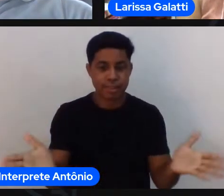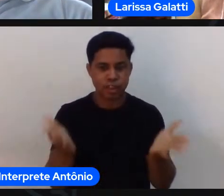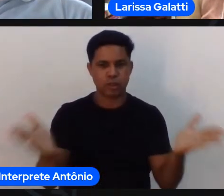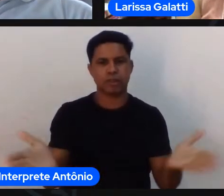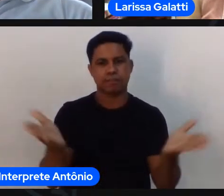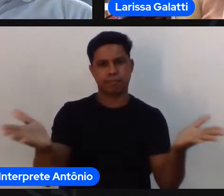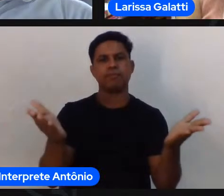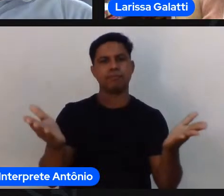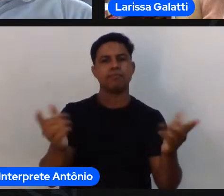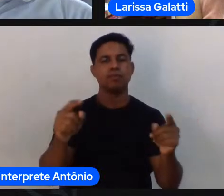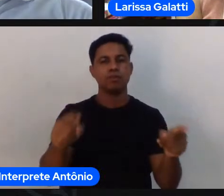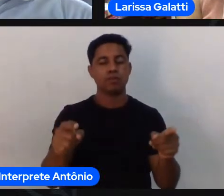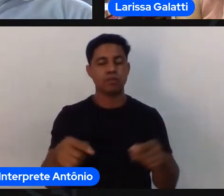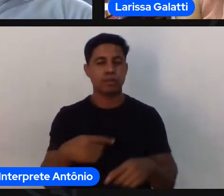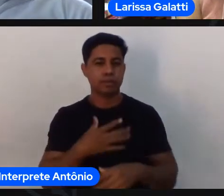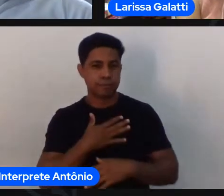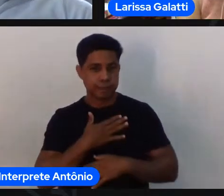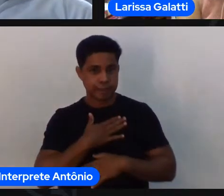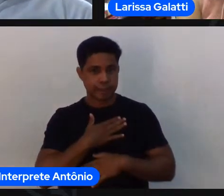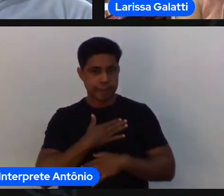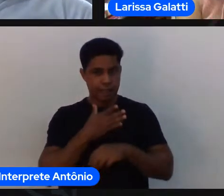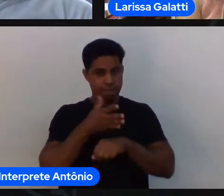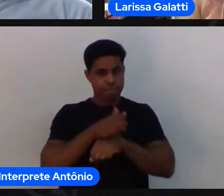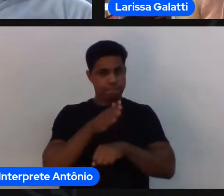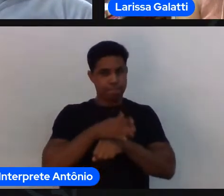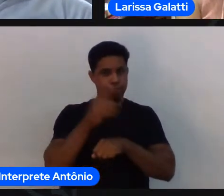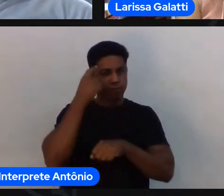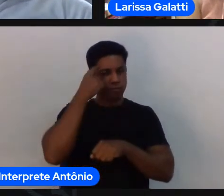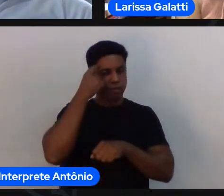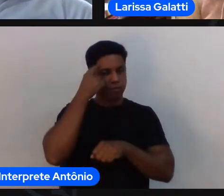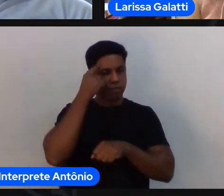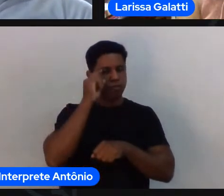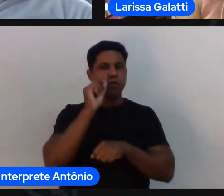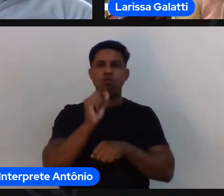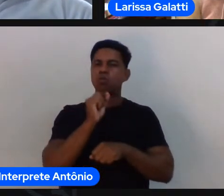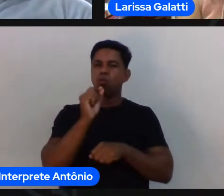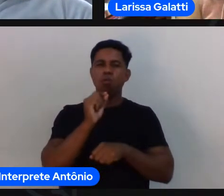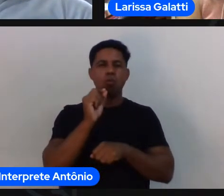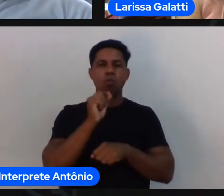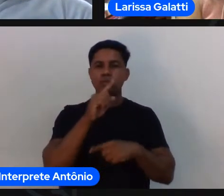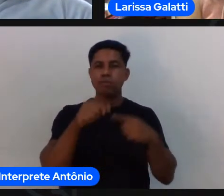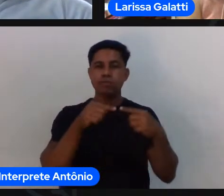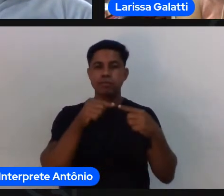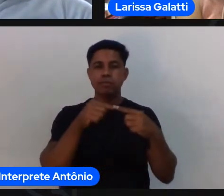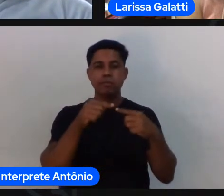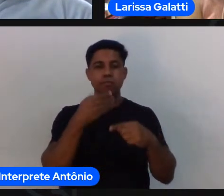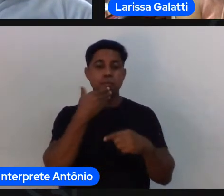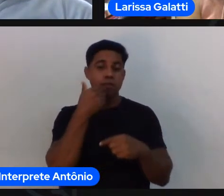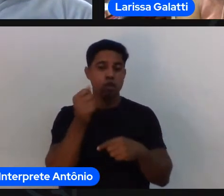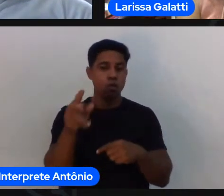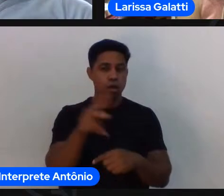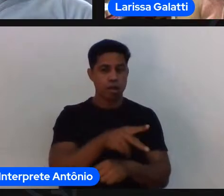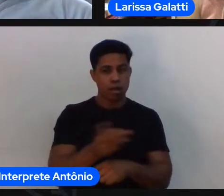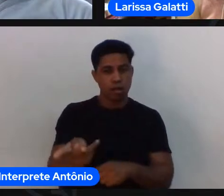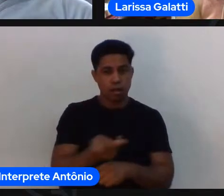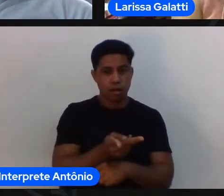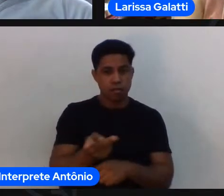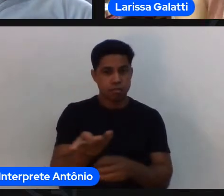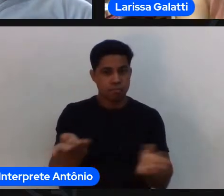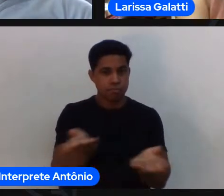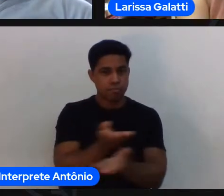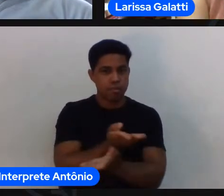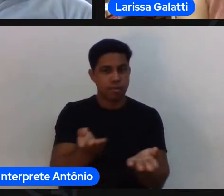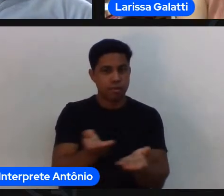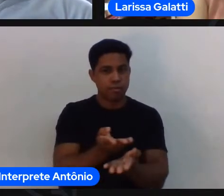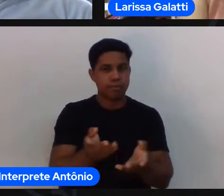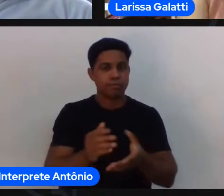preocupação com o refinamento da execução técnica como é que eu vejo a tática e tá muito associada a maneira como o TGFU lida